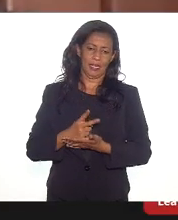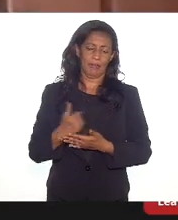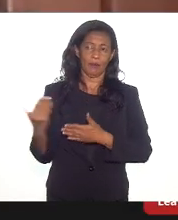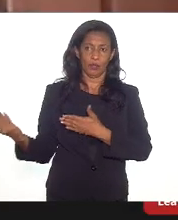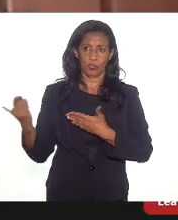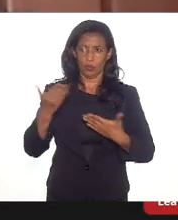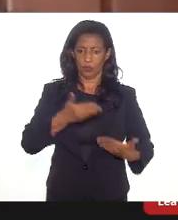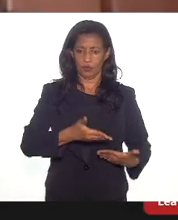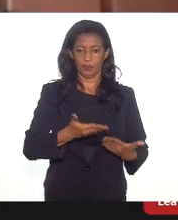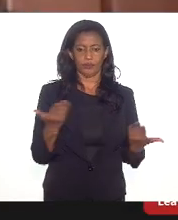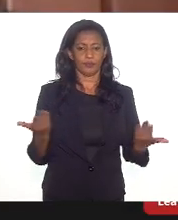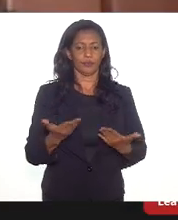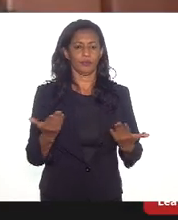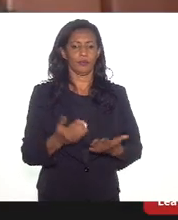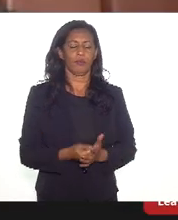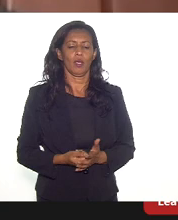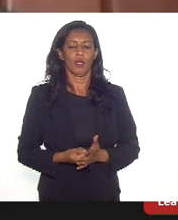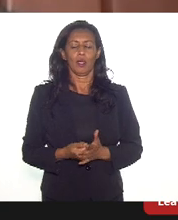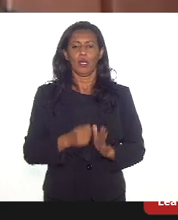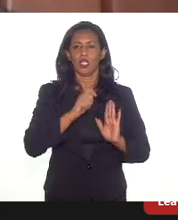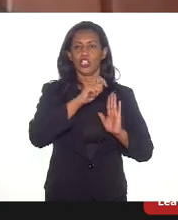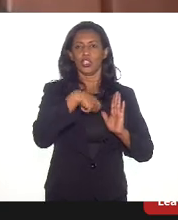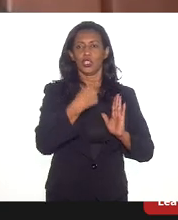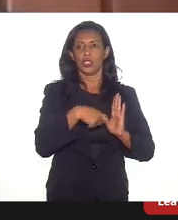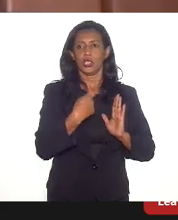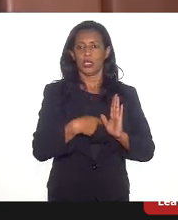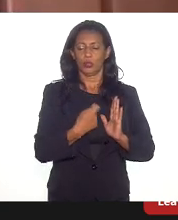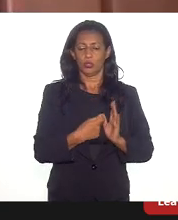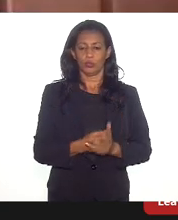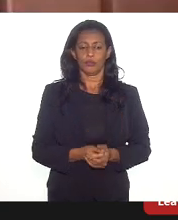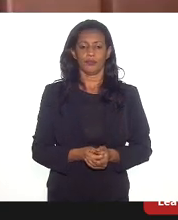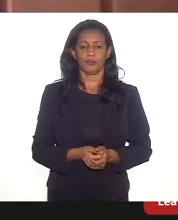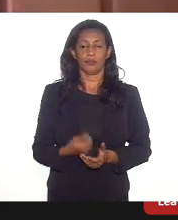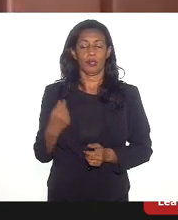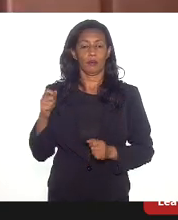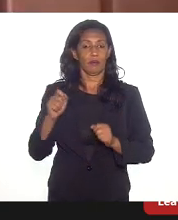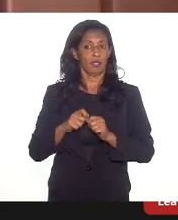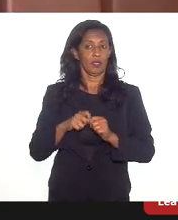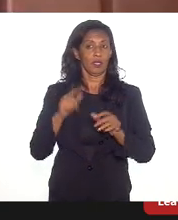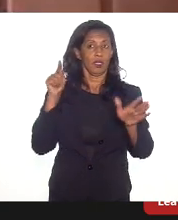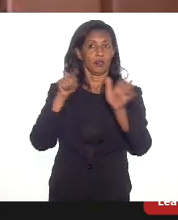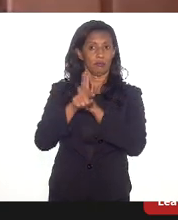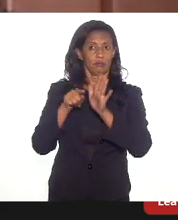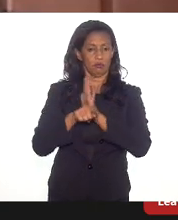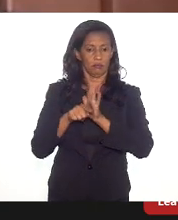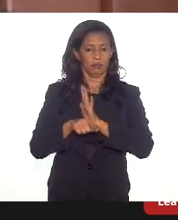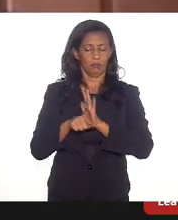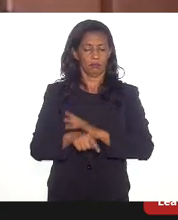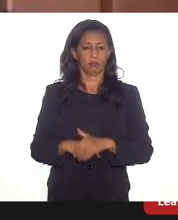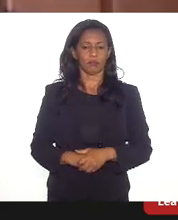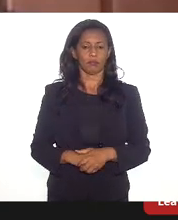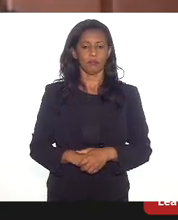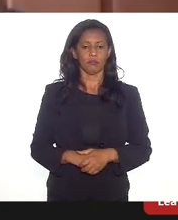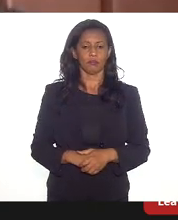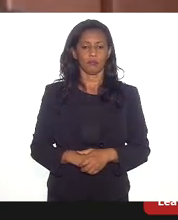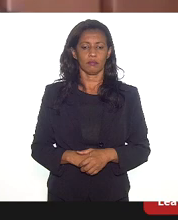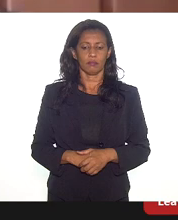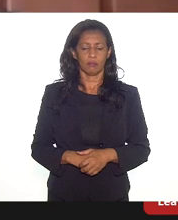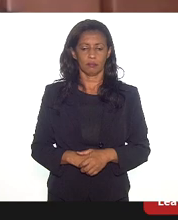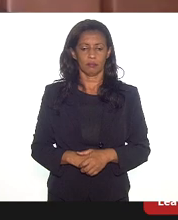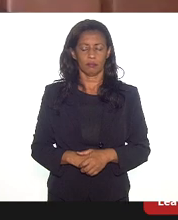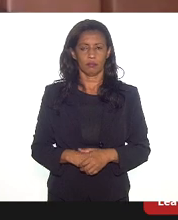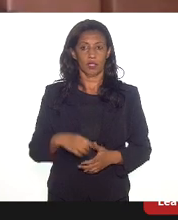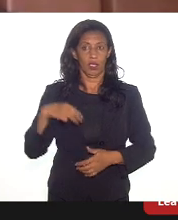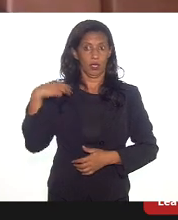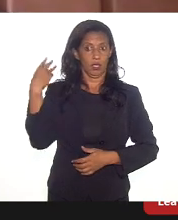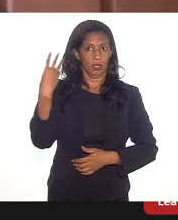agora para os nossos inscritos para a gente avaliar, já fazer as exposições e aqui ratificando, dia